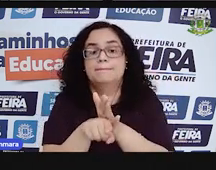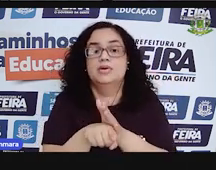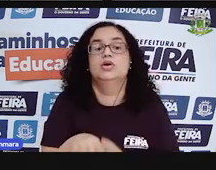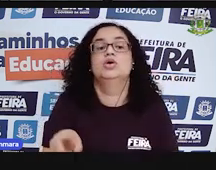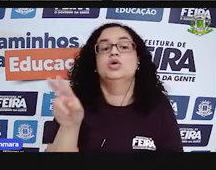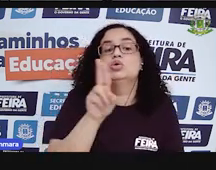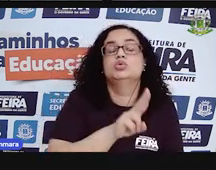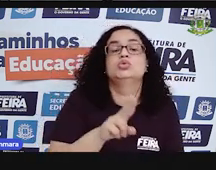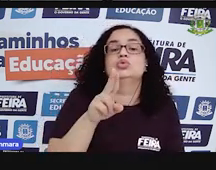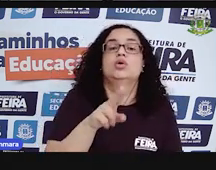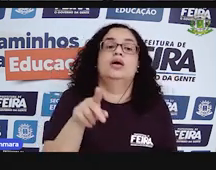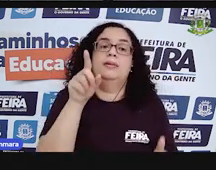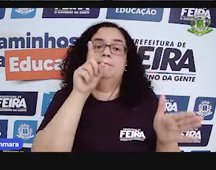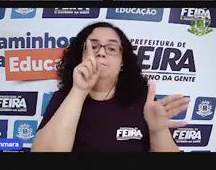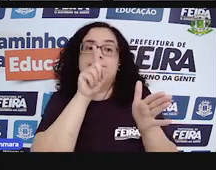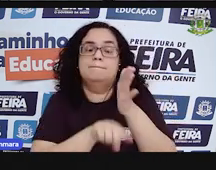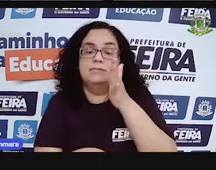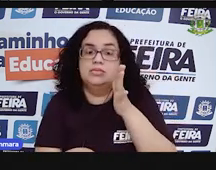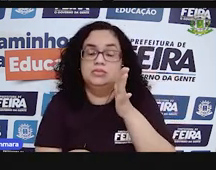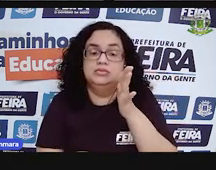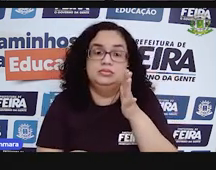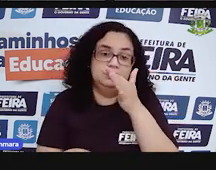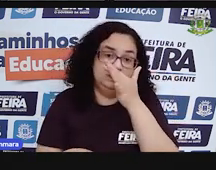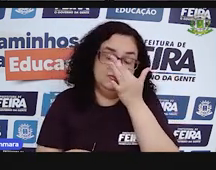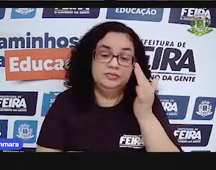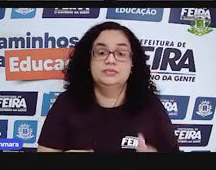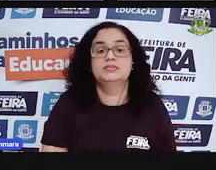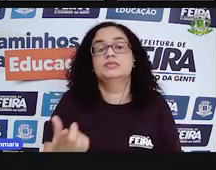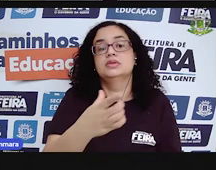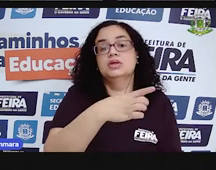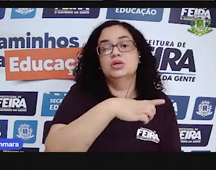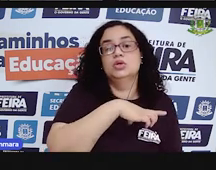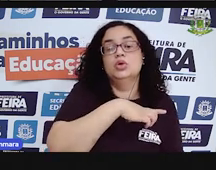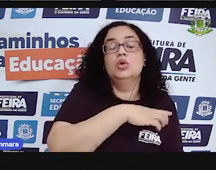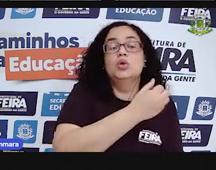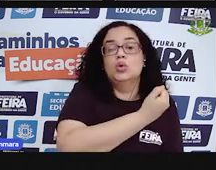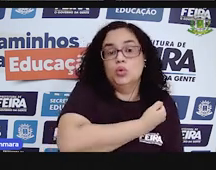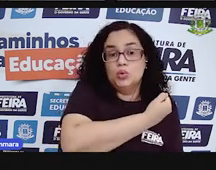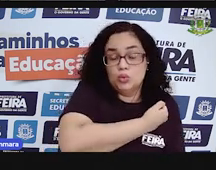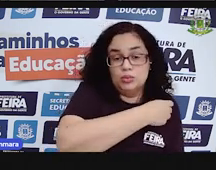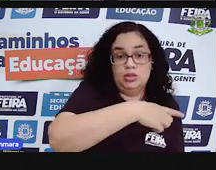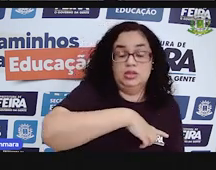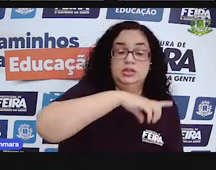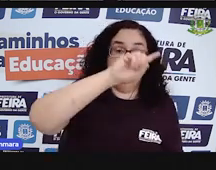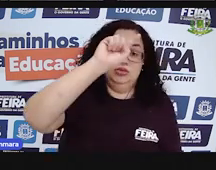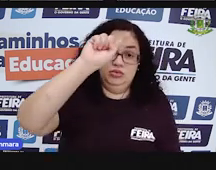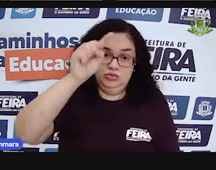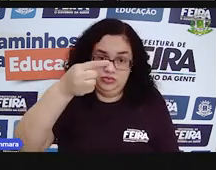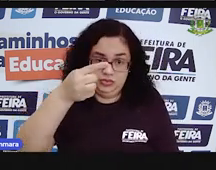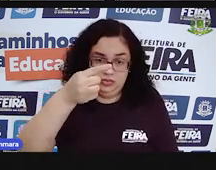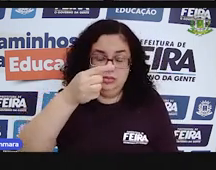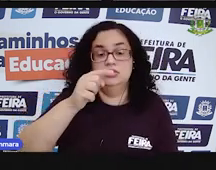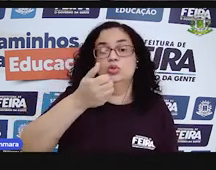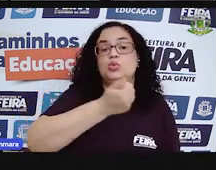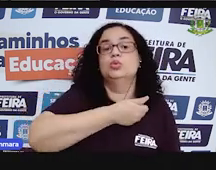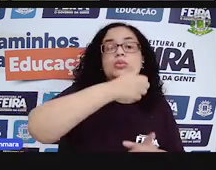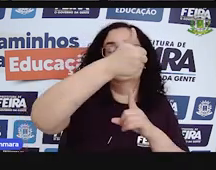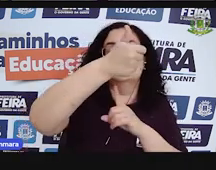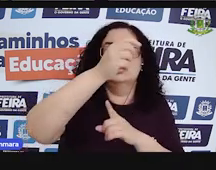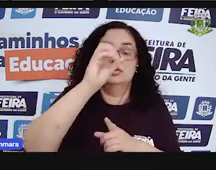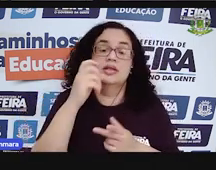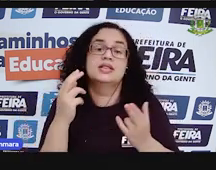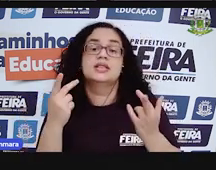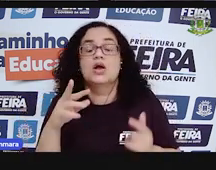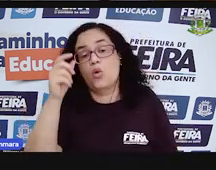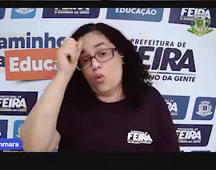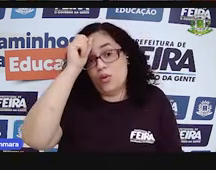gente usar a subtração, a conta de menos que ainda era número com vírgula, números decimais. E vale a mesma